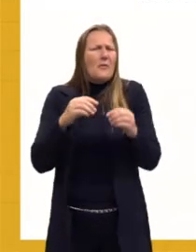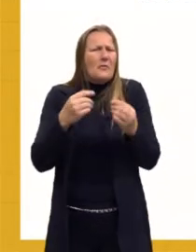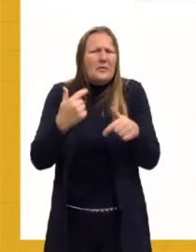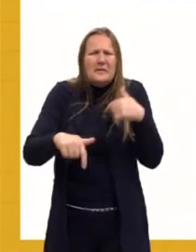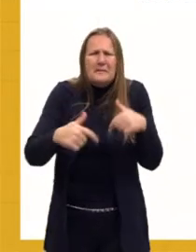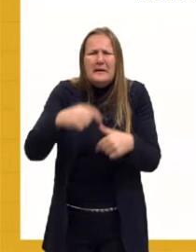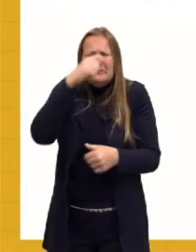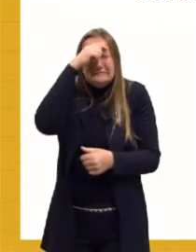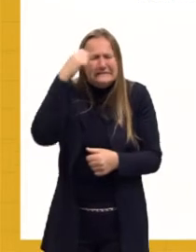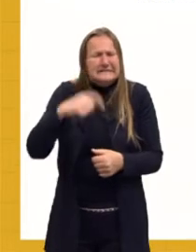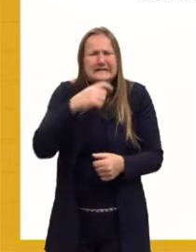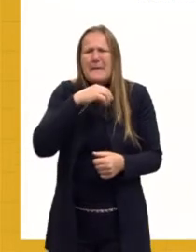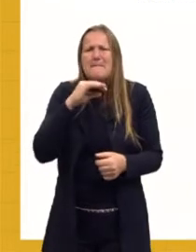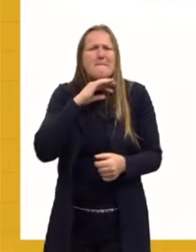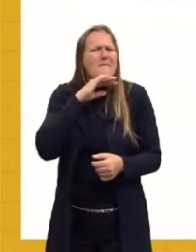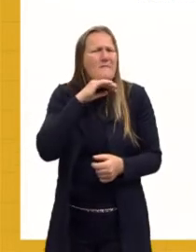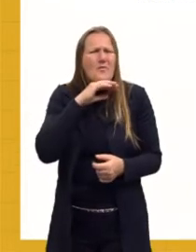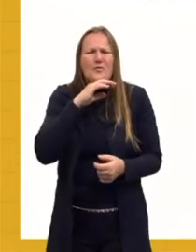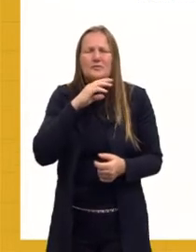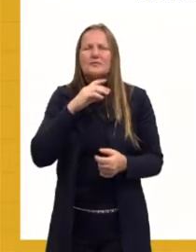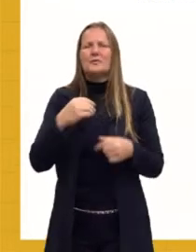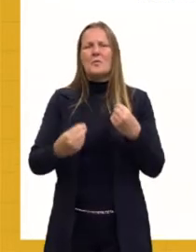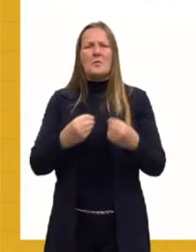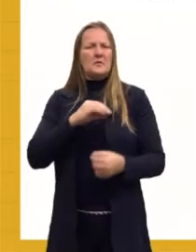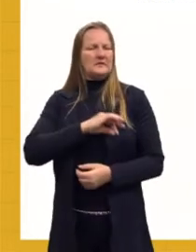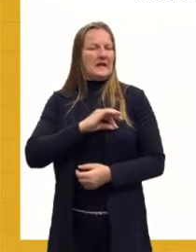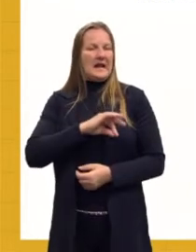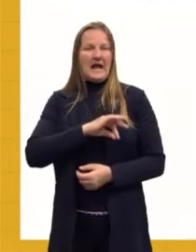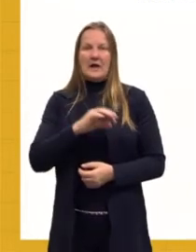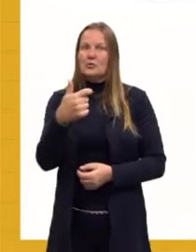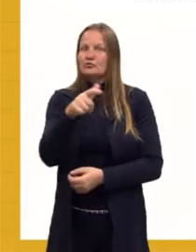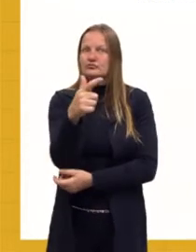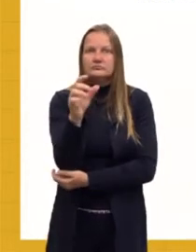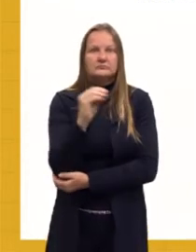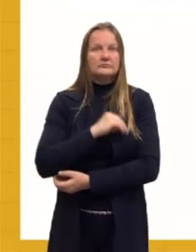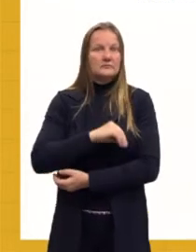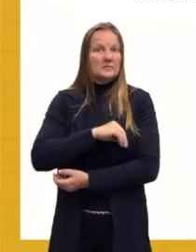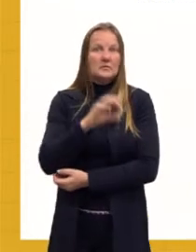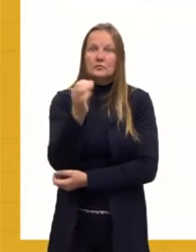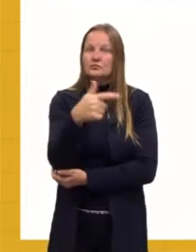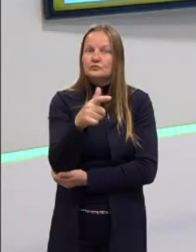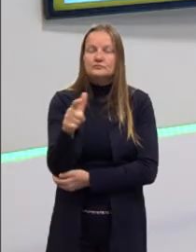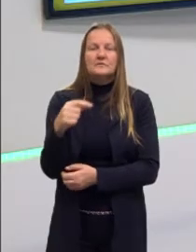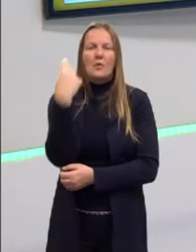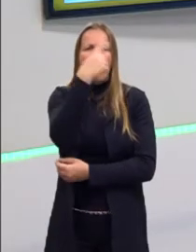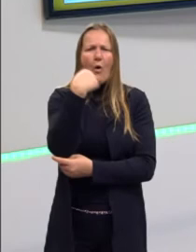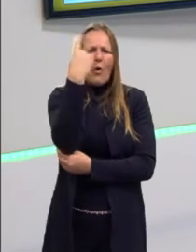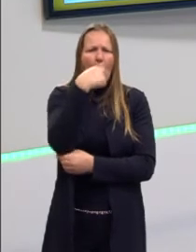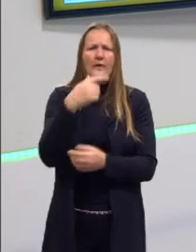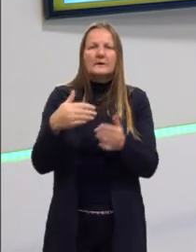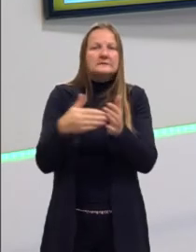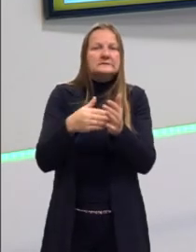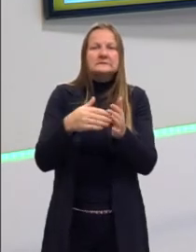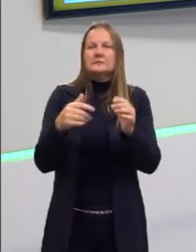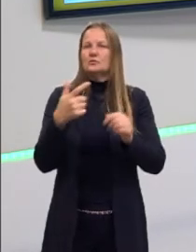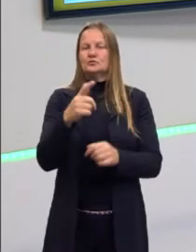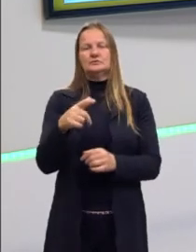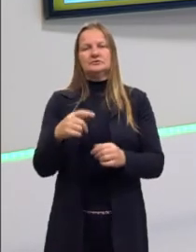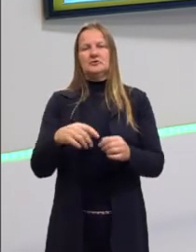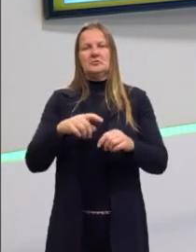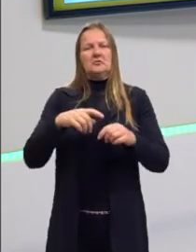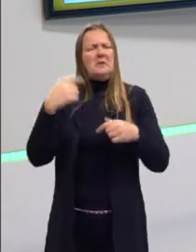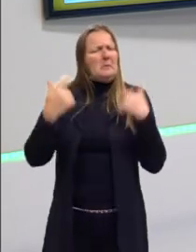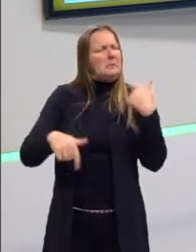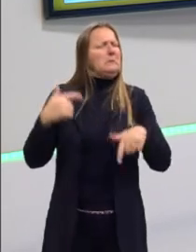péssimas. Eles não tinham um salário mínimo instituído, não tinham horas, uma jornada de trabalho estabelecida.